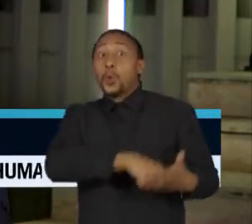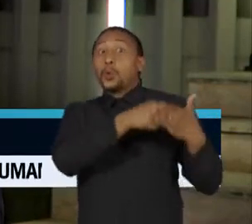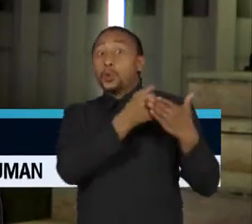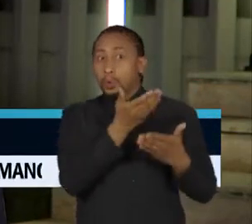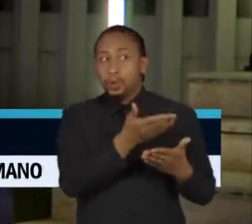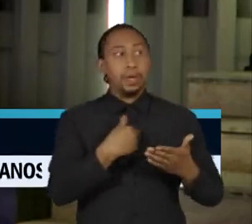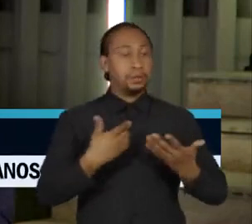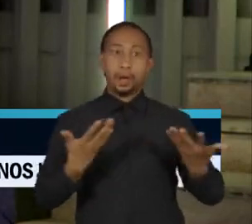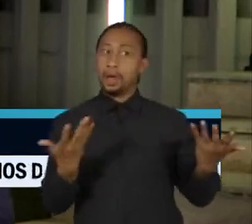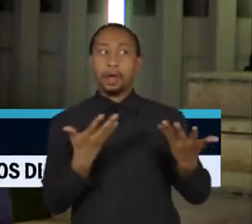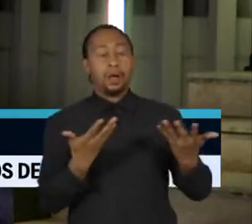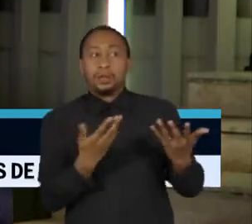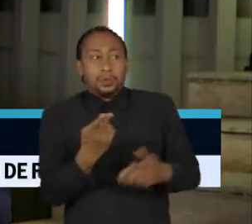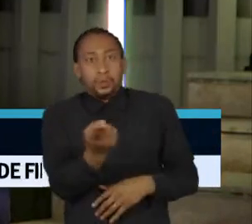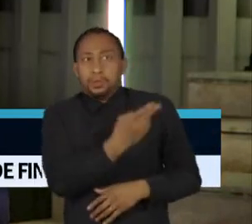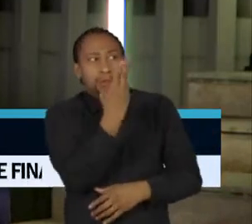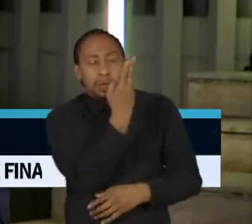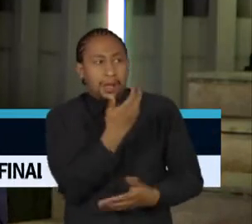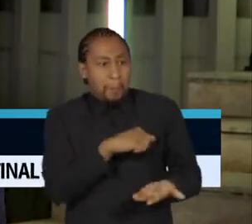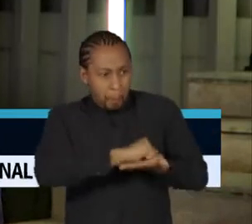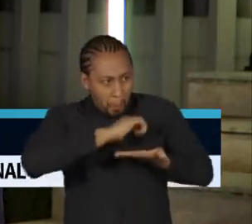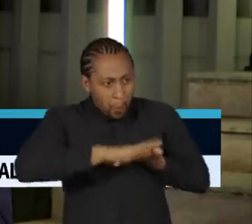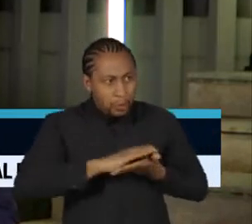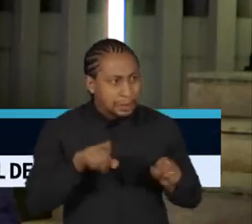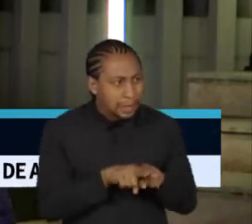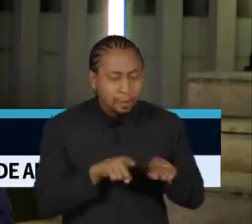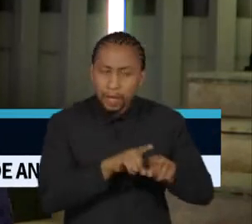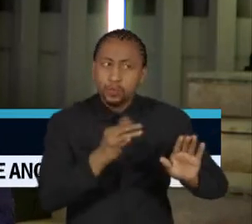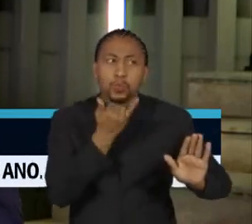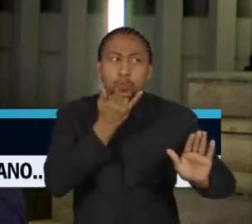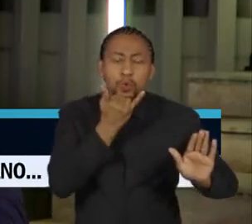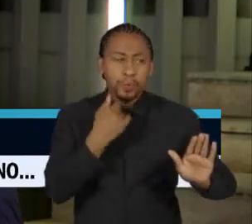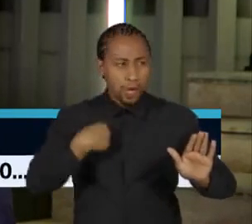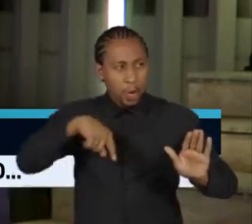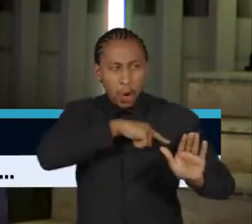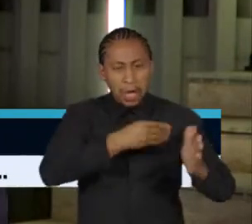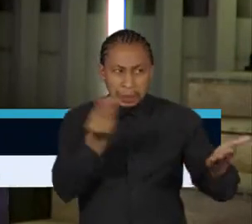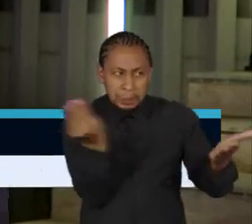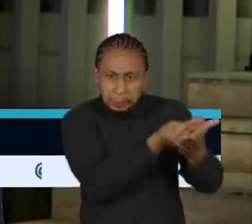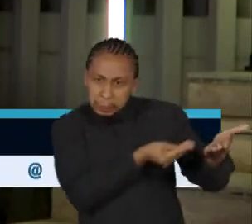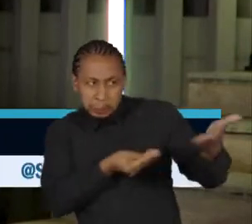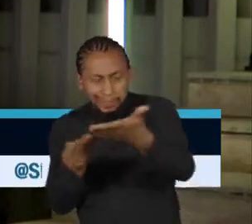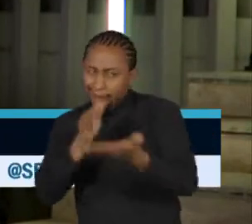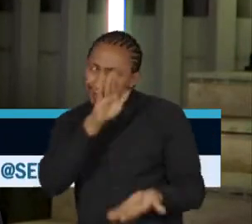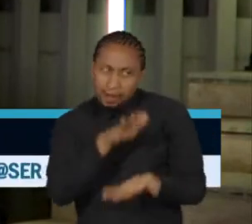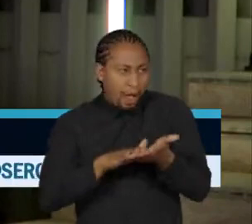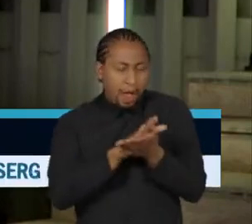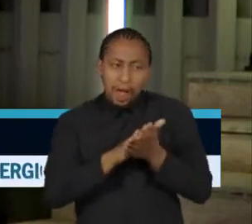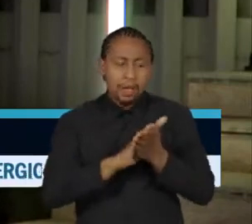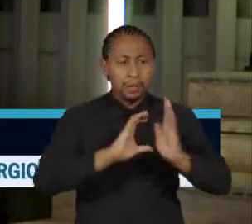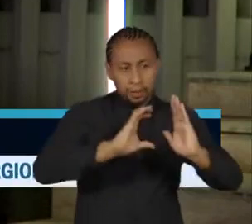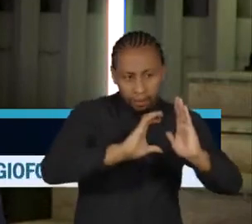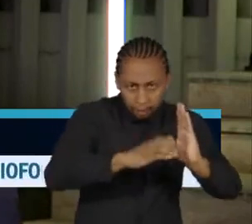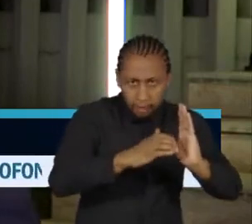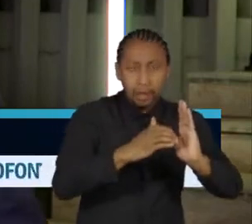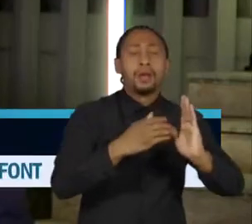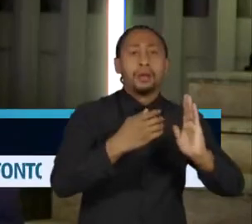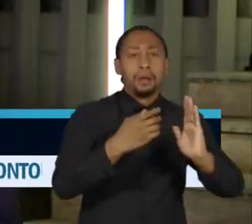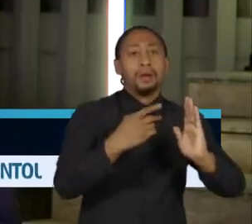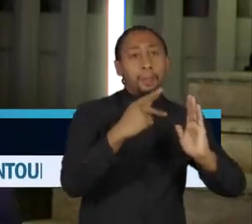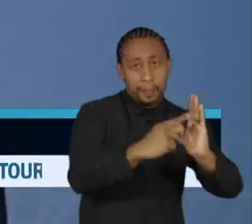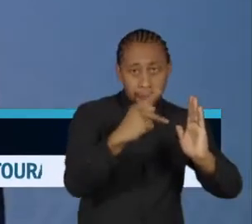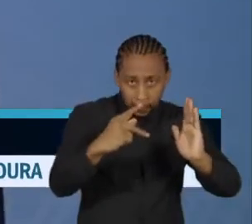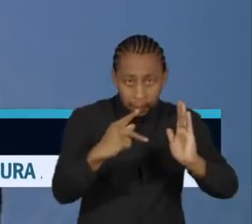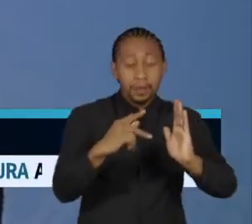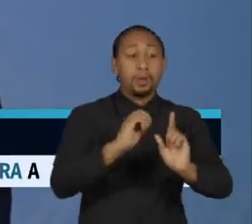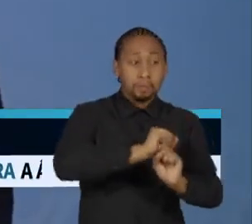manifestaram. As siglas alegam não ter nenhuma ligação com os questionamentos e afirmam reconhecer o resultado da